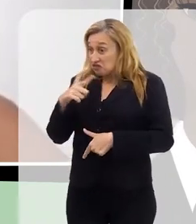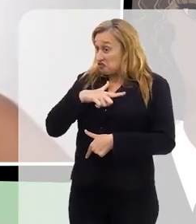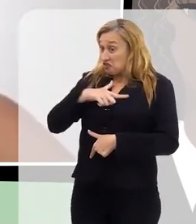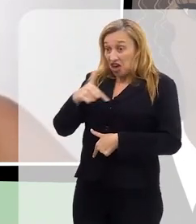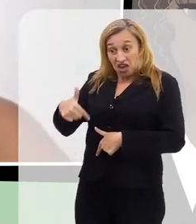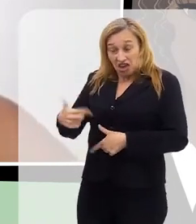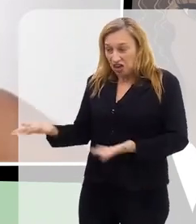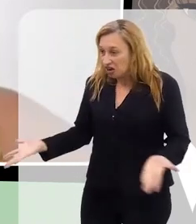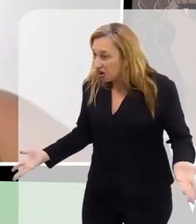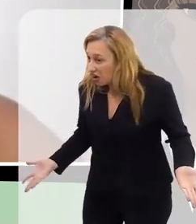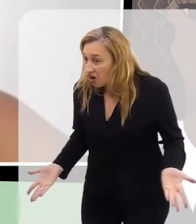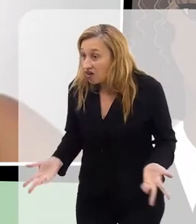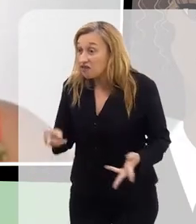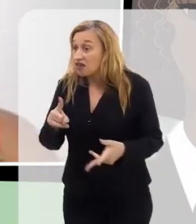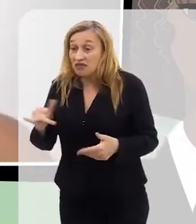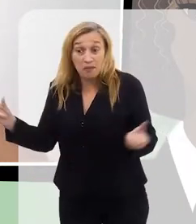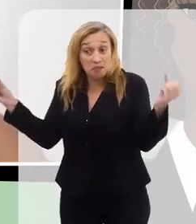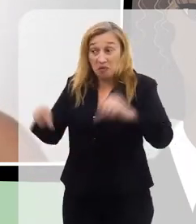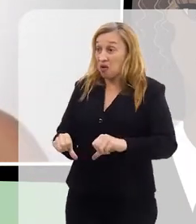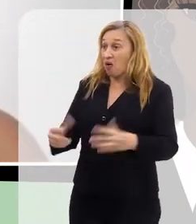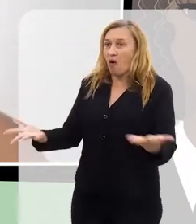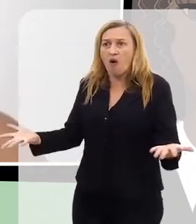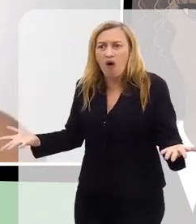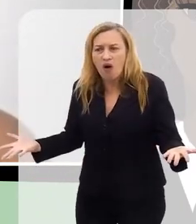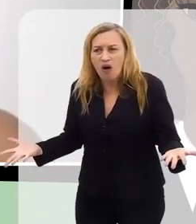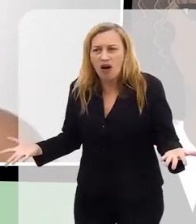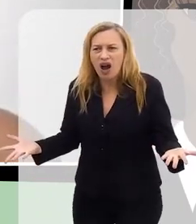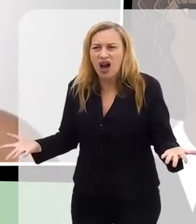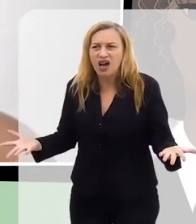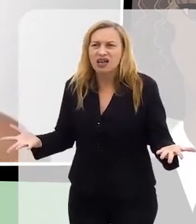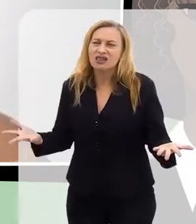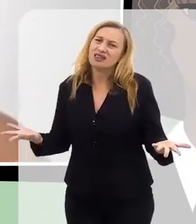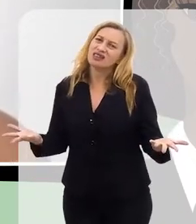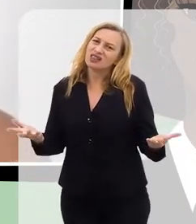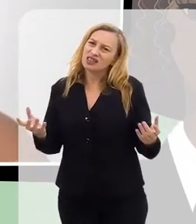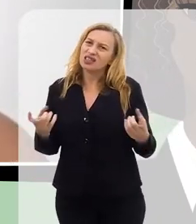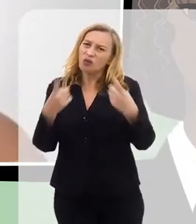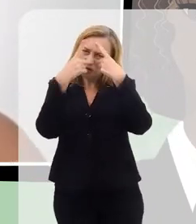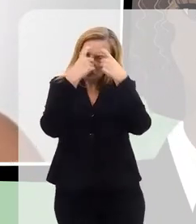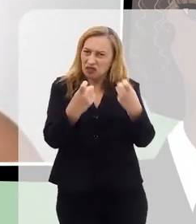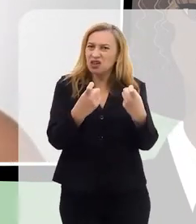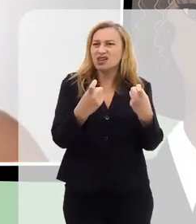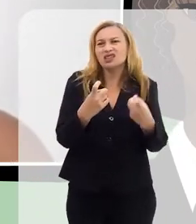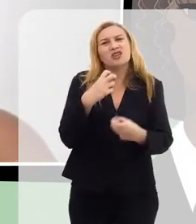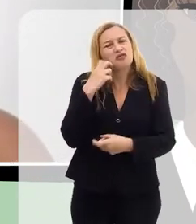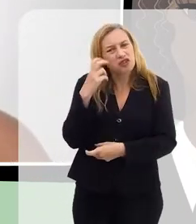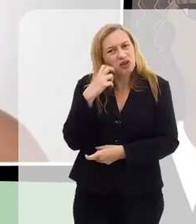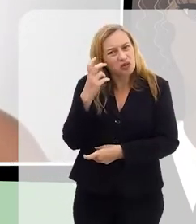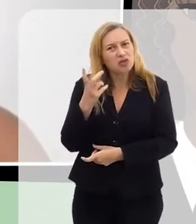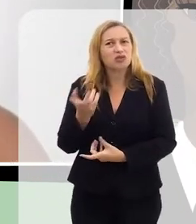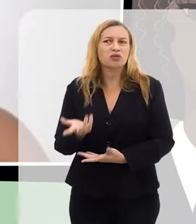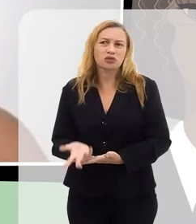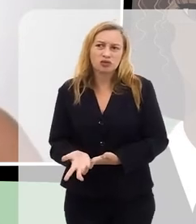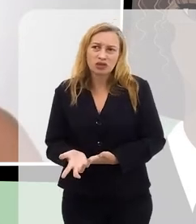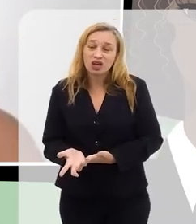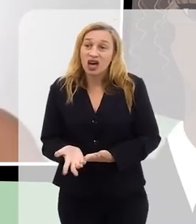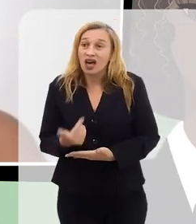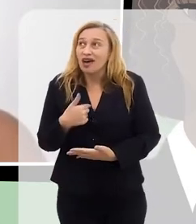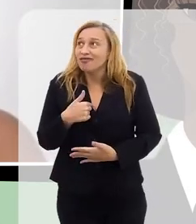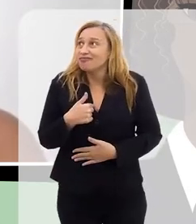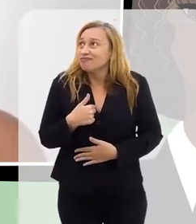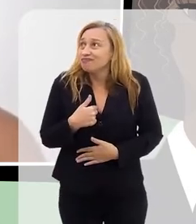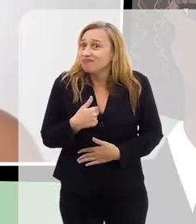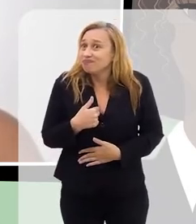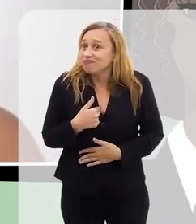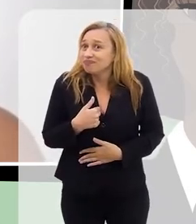que isso aqui está, o que vai ficar, isso é extremamente agressivo, humilhante, constrangedor. Eu fico